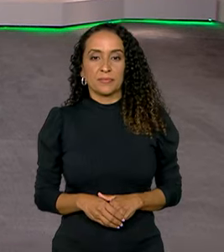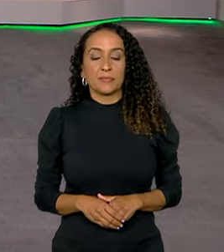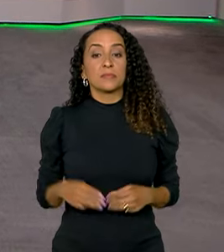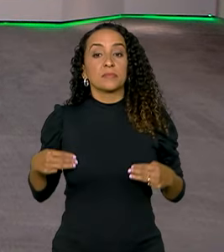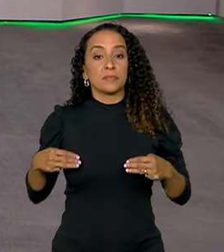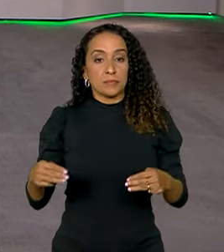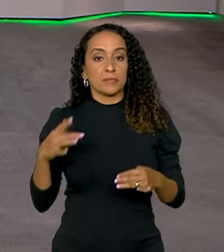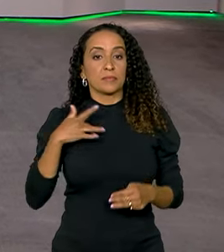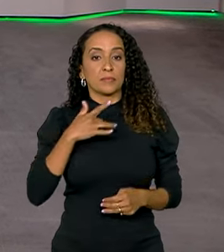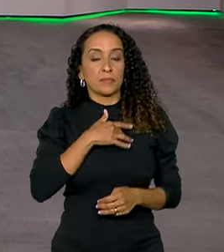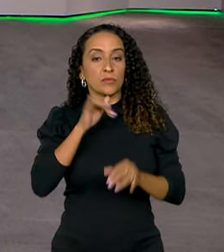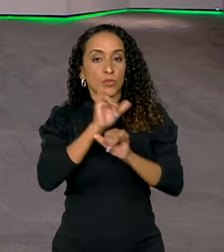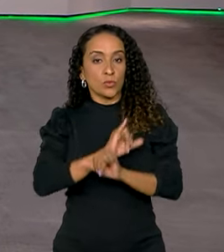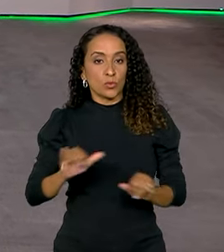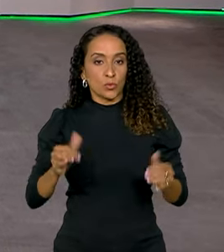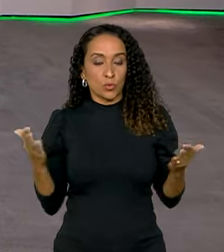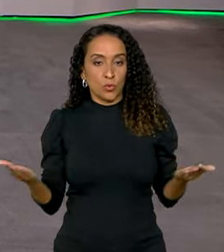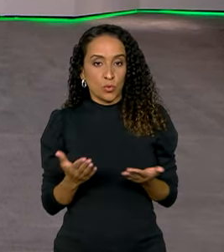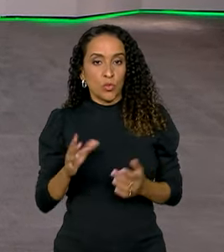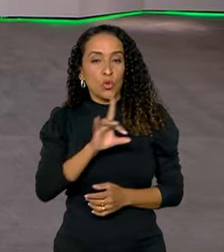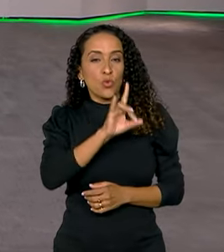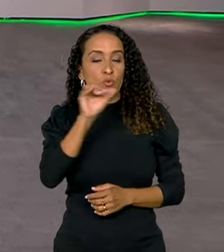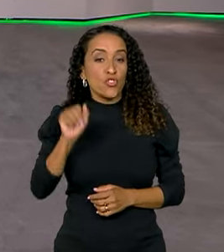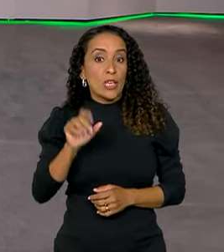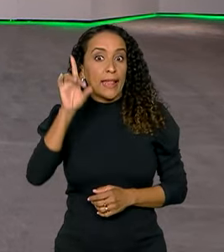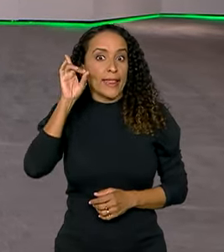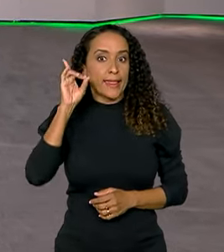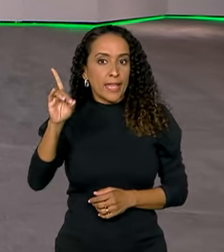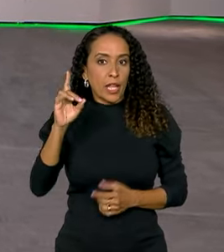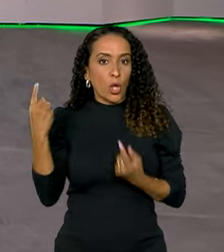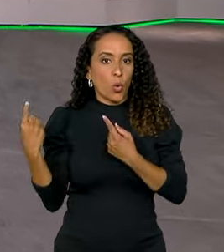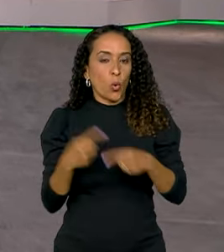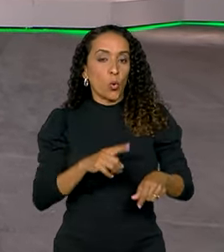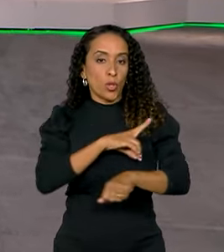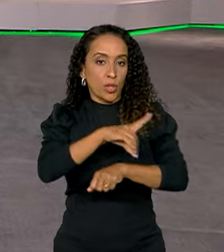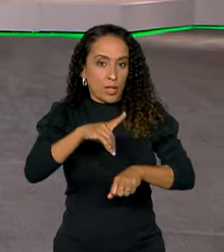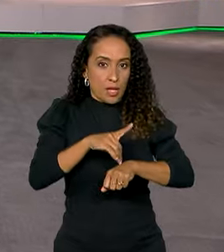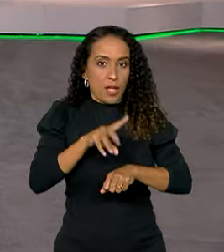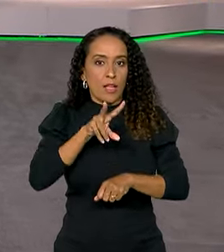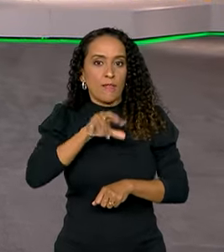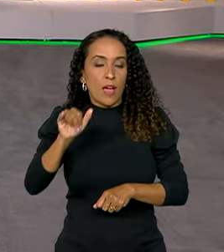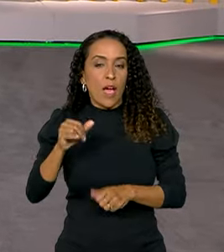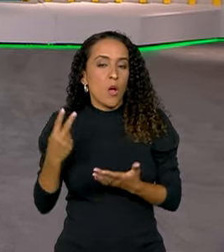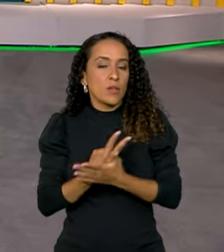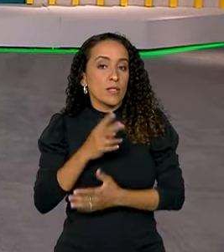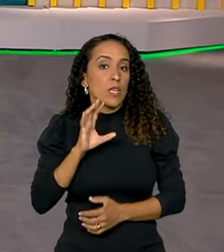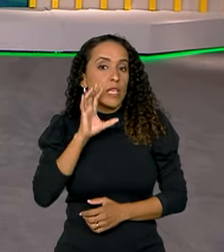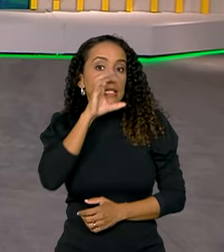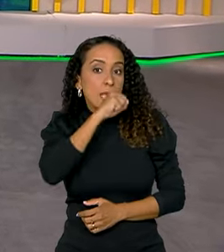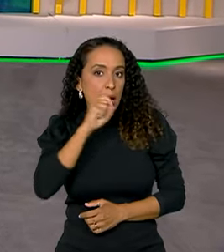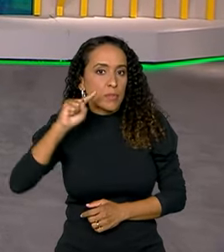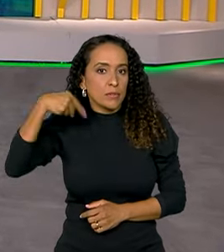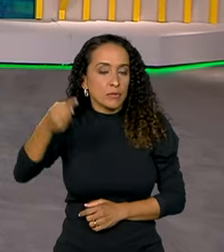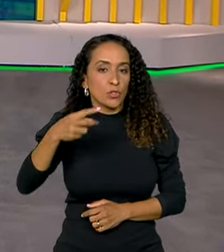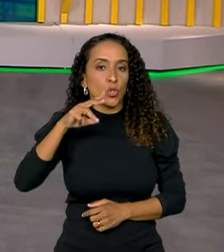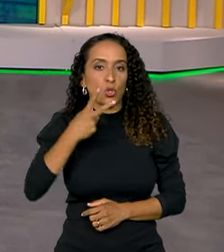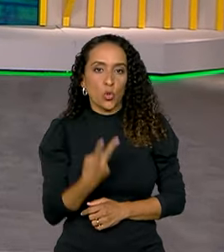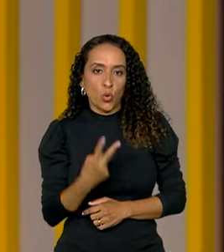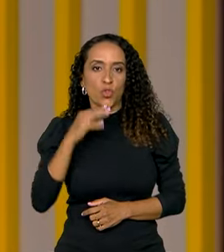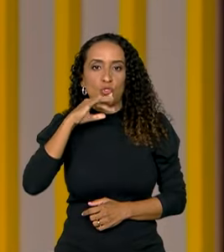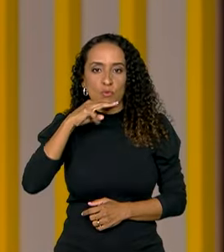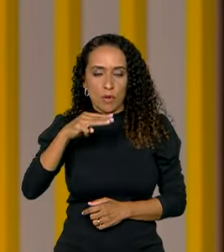O Ministério da Saúde divulgou hoje que o dia D contra a dengue vai acontecer no próximo sábado, 2 de março.